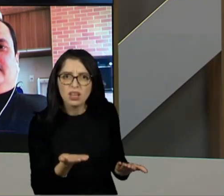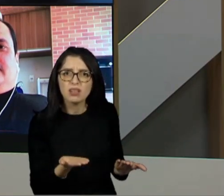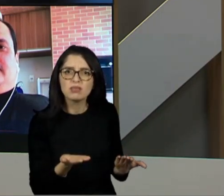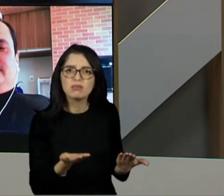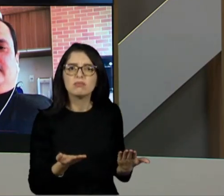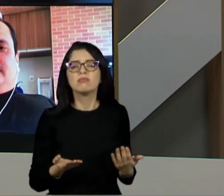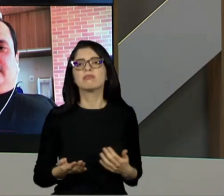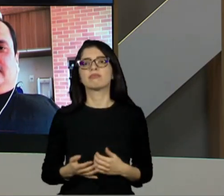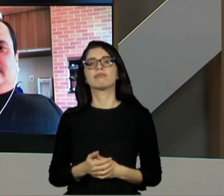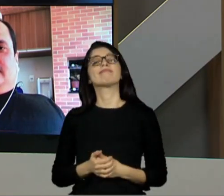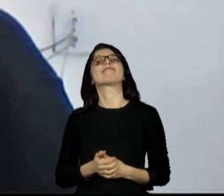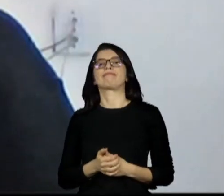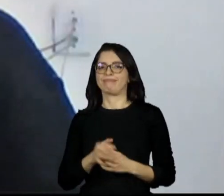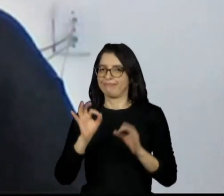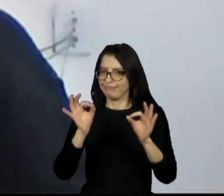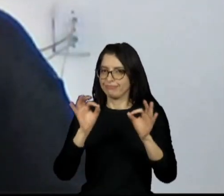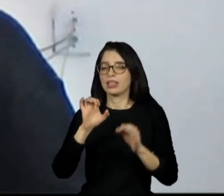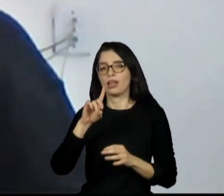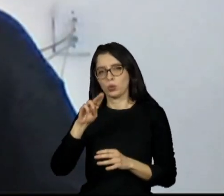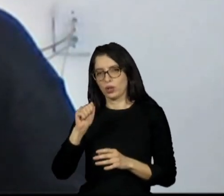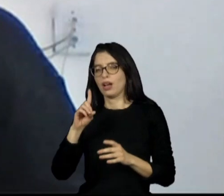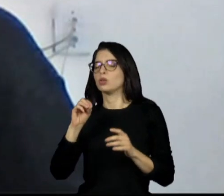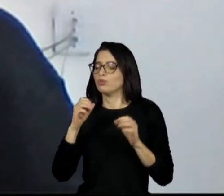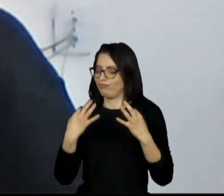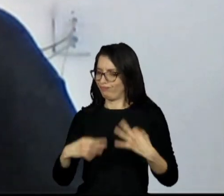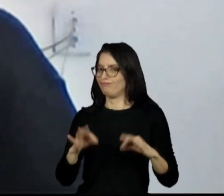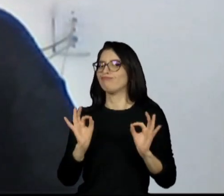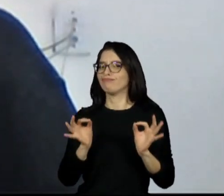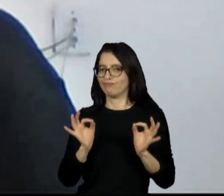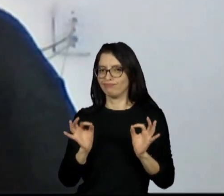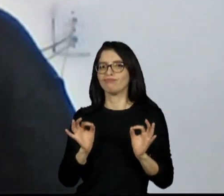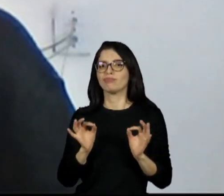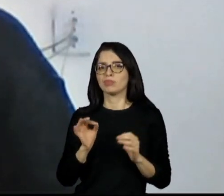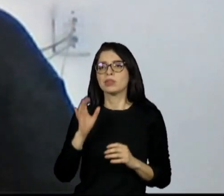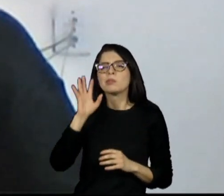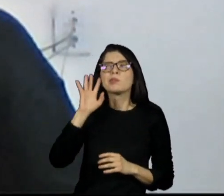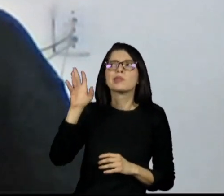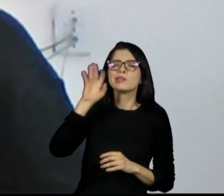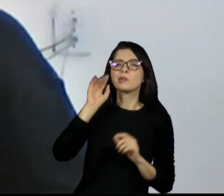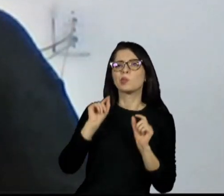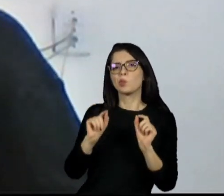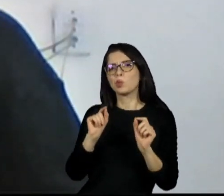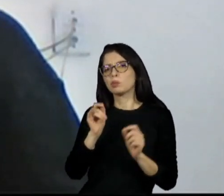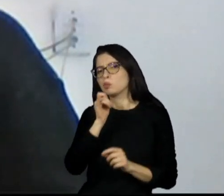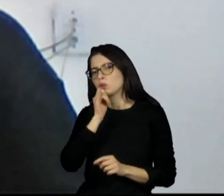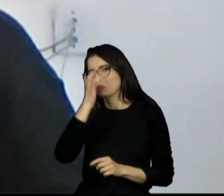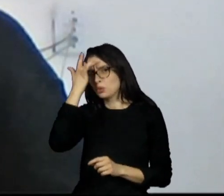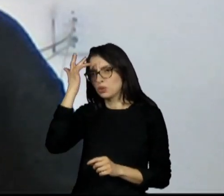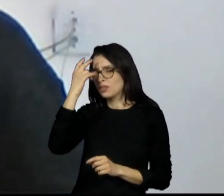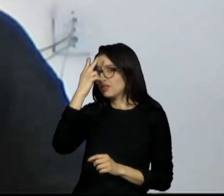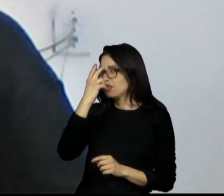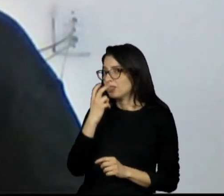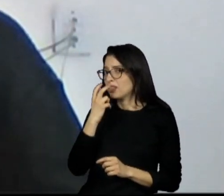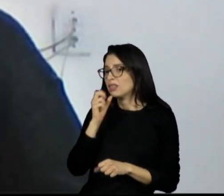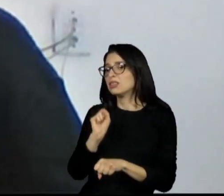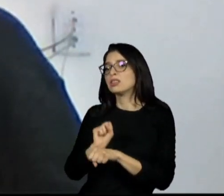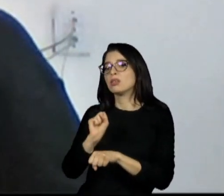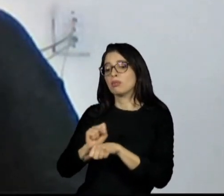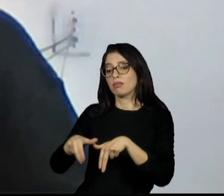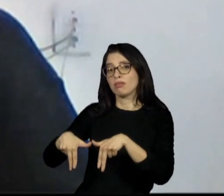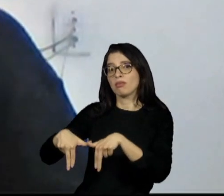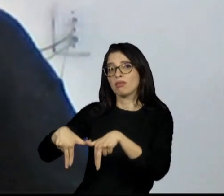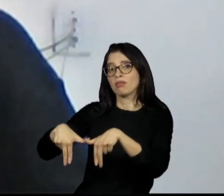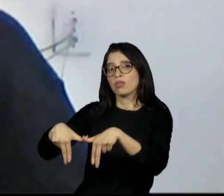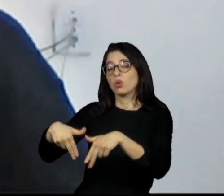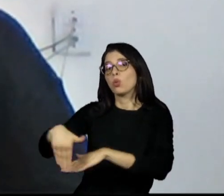É verdade, nos dois sentidos. Porque você imagina uma pessoa cega esperando para atravessar a rua, tem